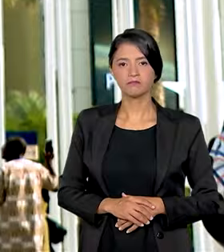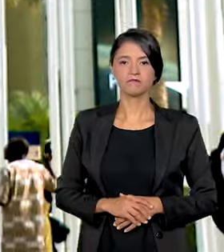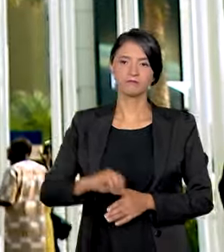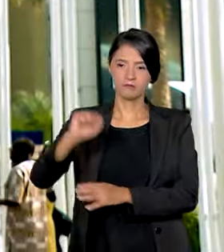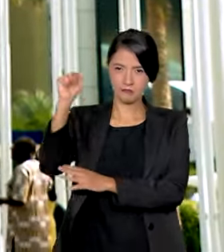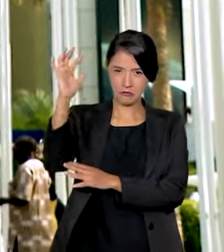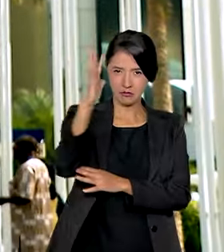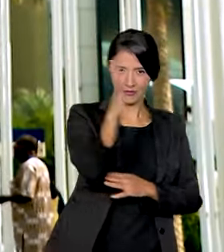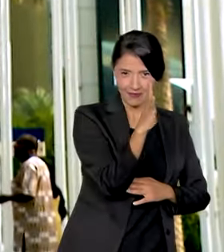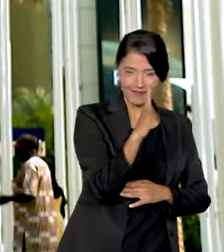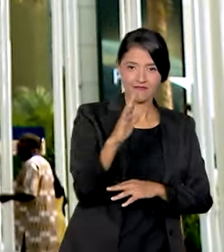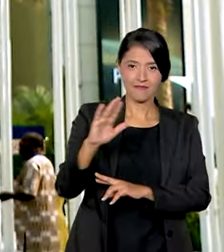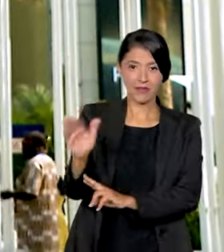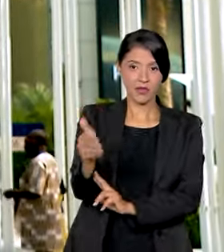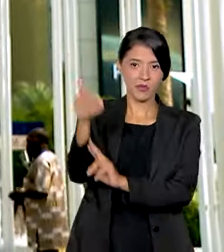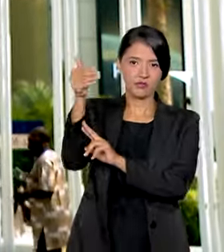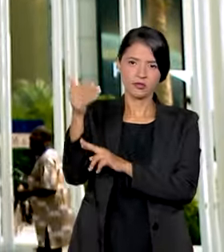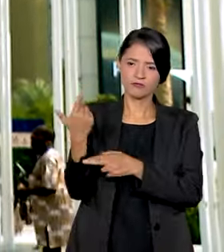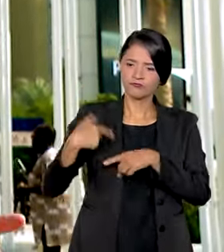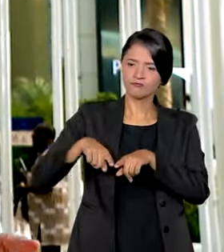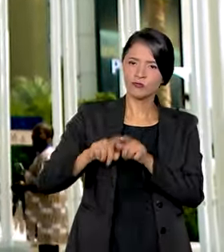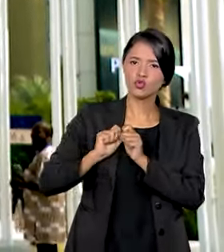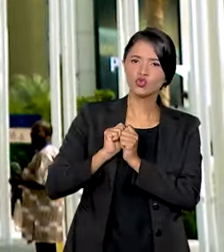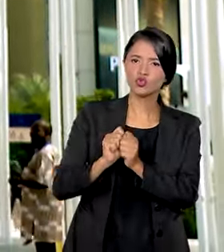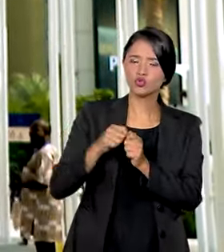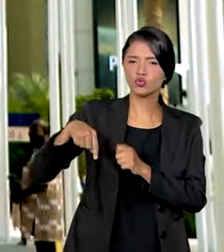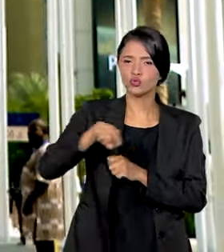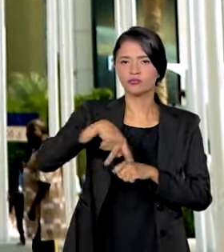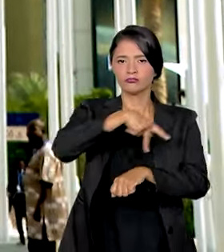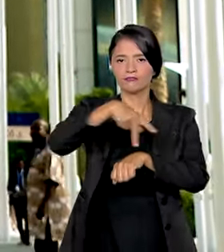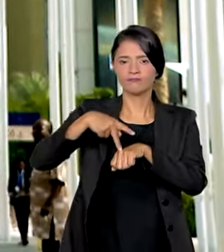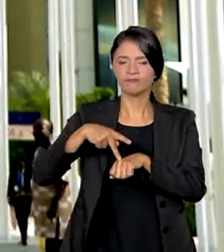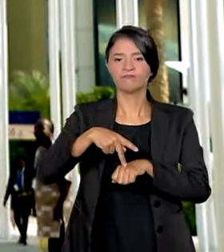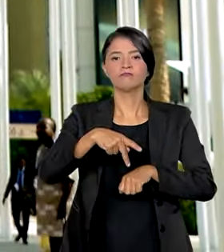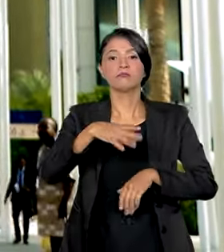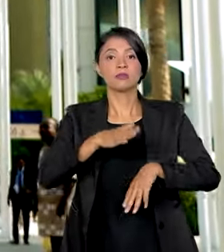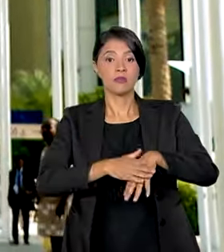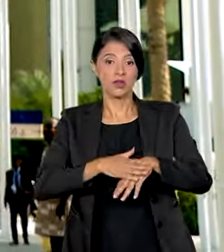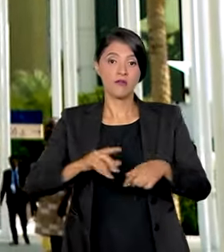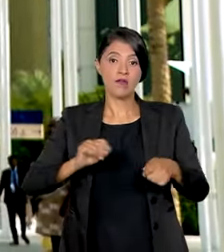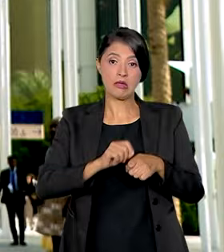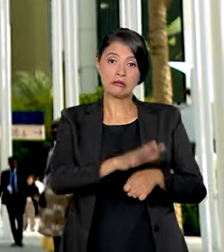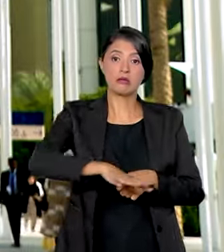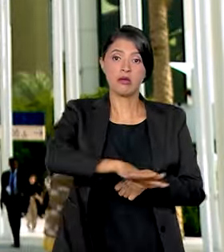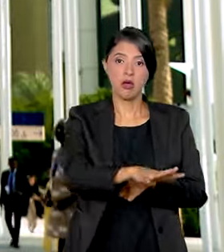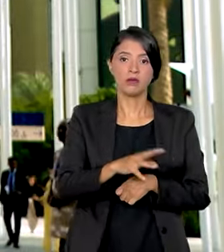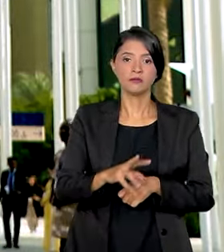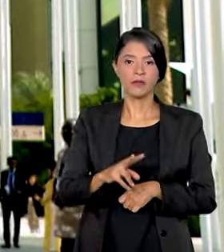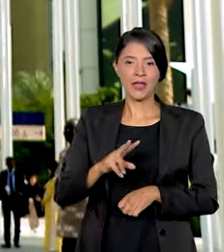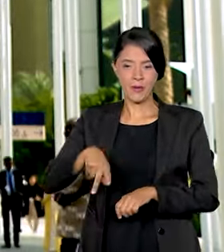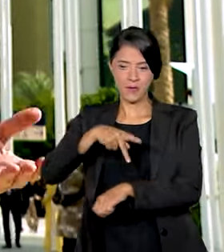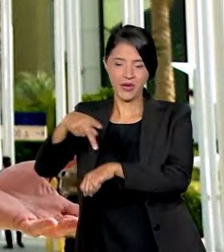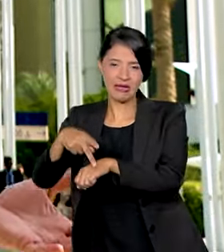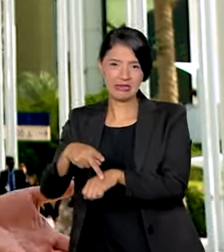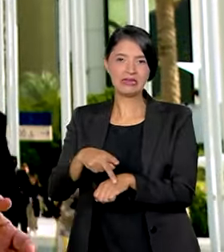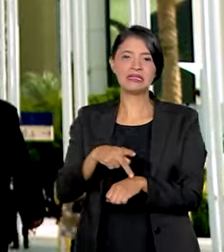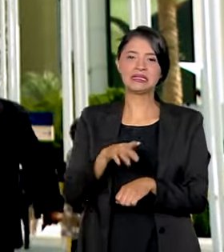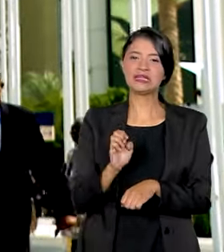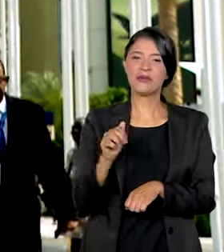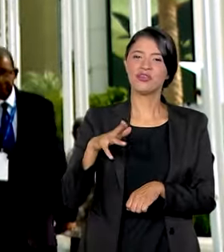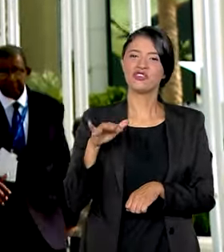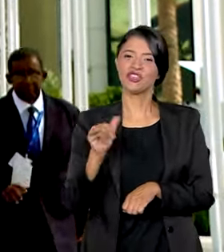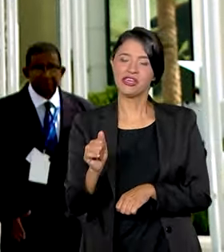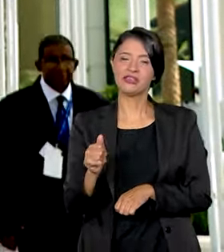Meio ambiente e diplomacia andam juntos para esse Brasil que é protagonista nessas áreas. Dar mais voz aos países emergentes,